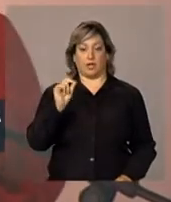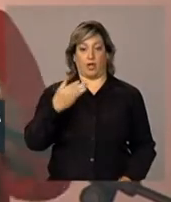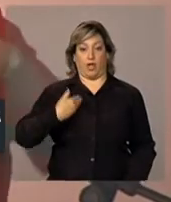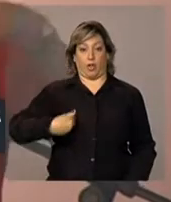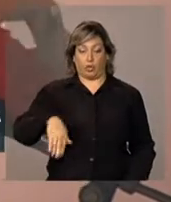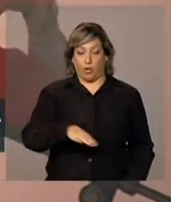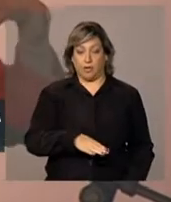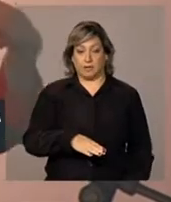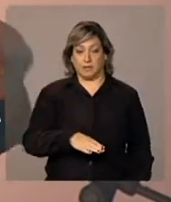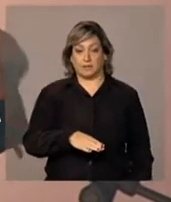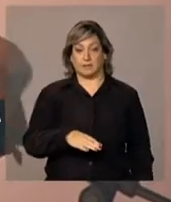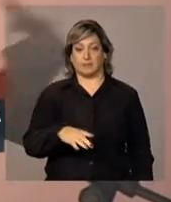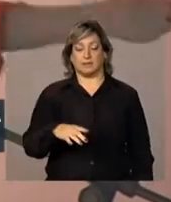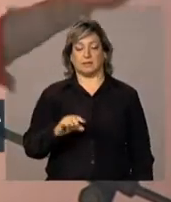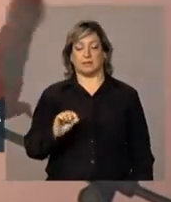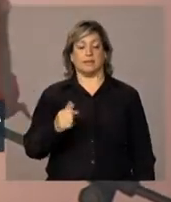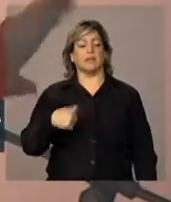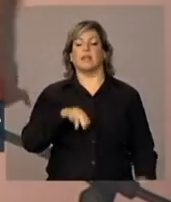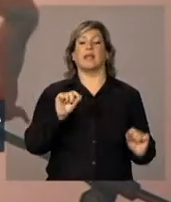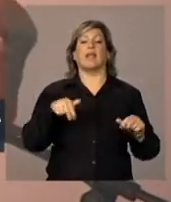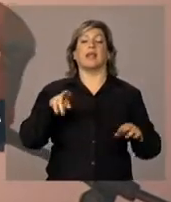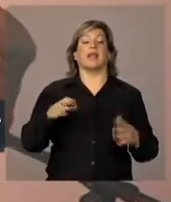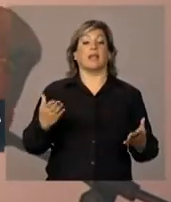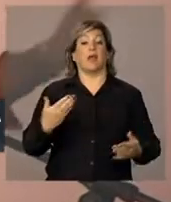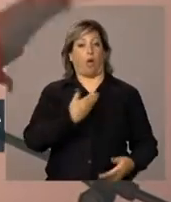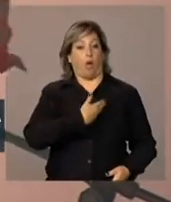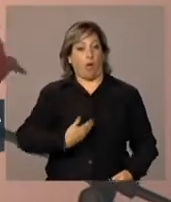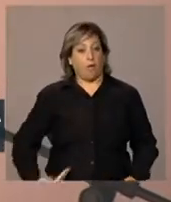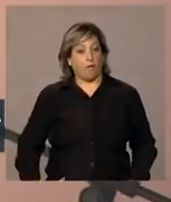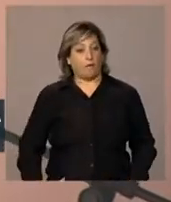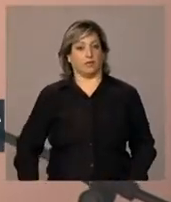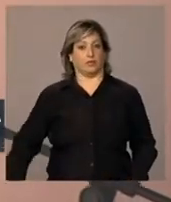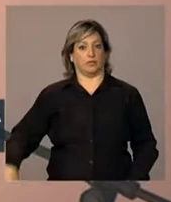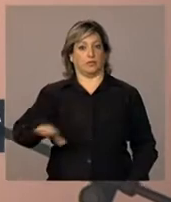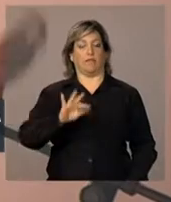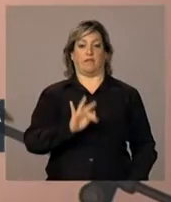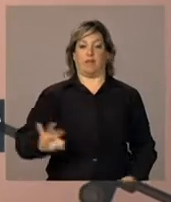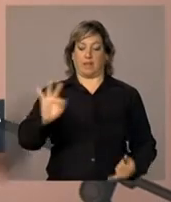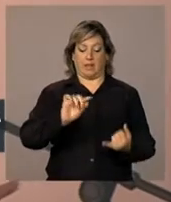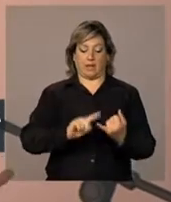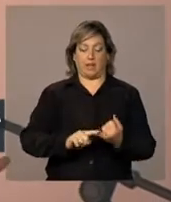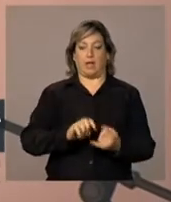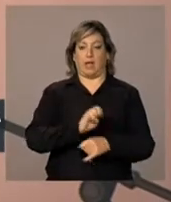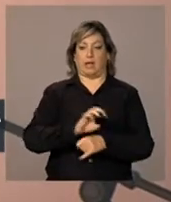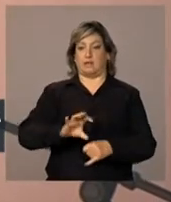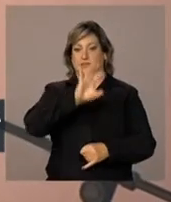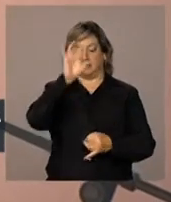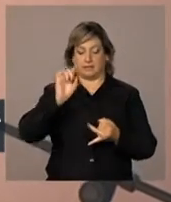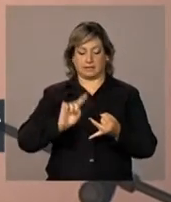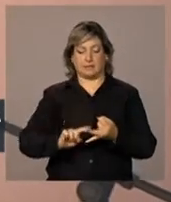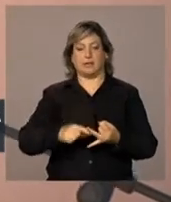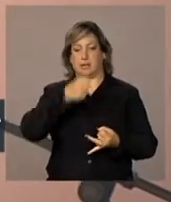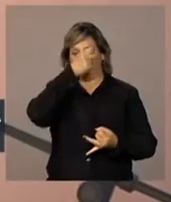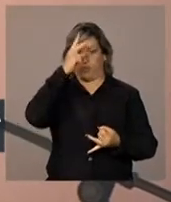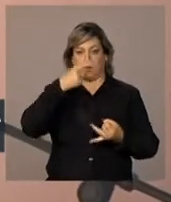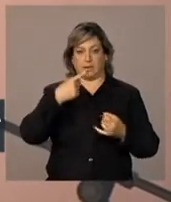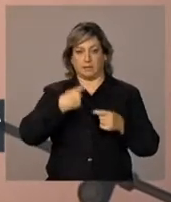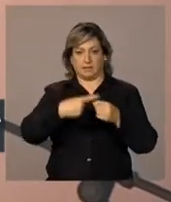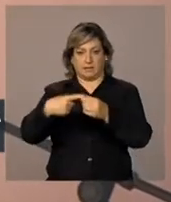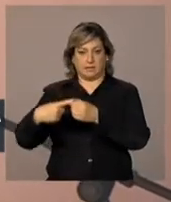gente, a gente quem? Os governos federal, estadual e municipal,